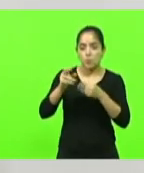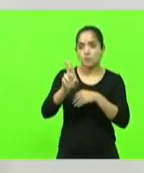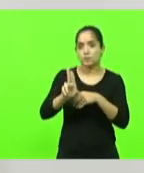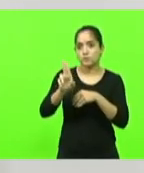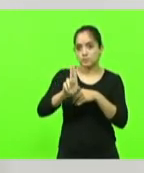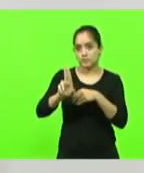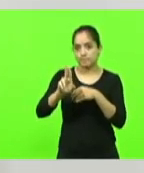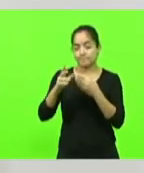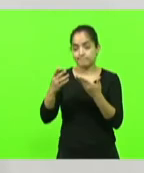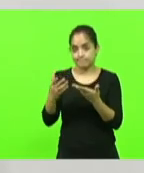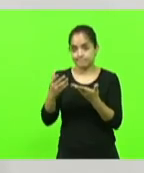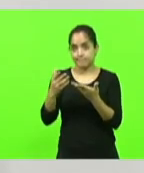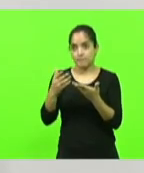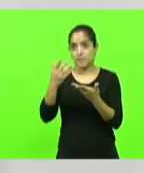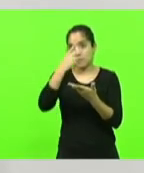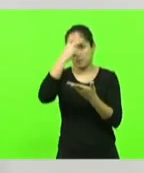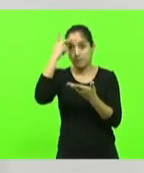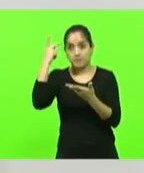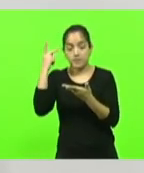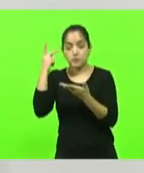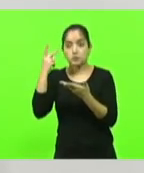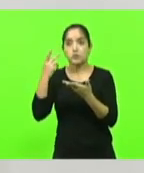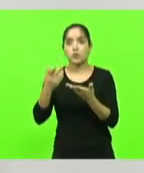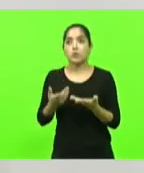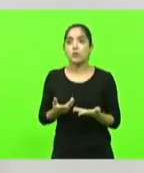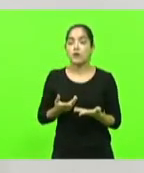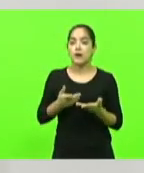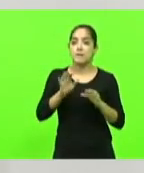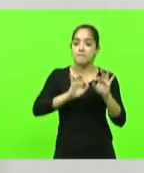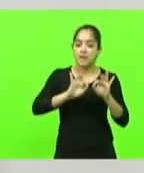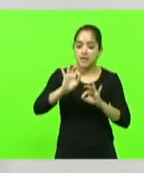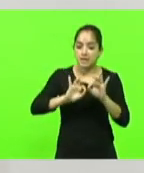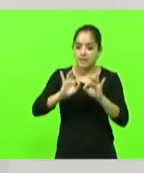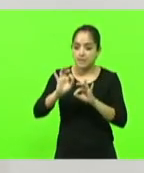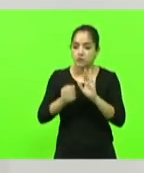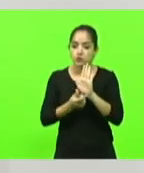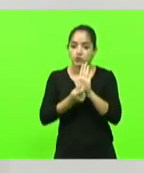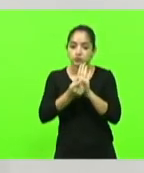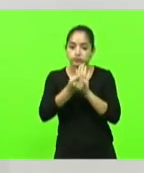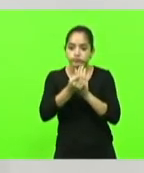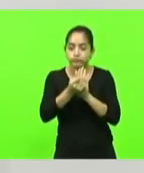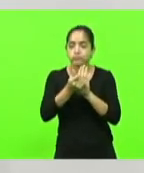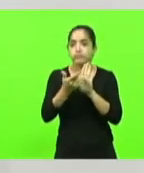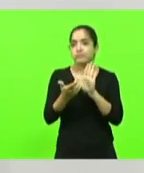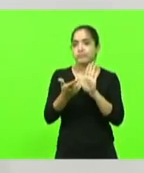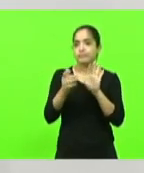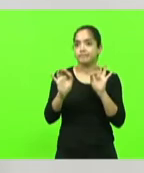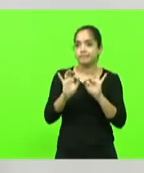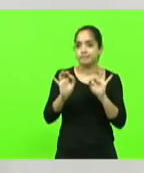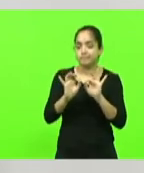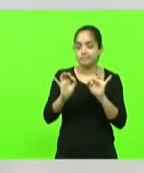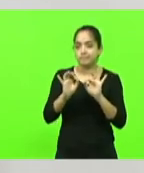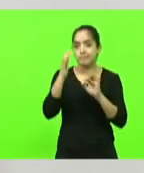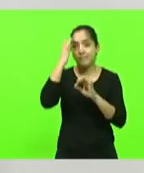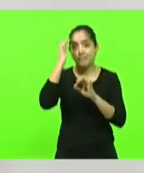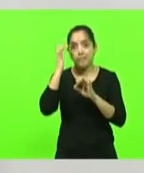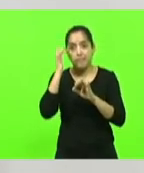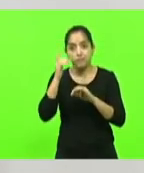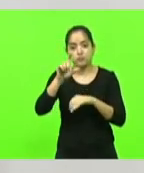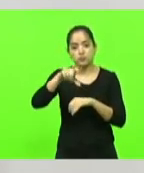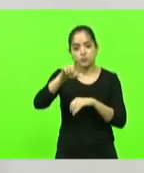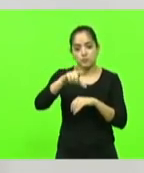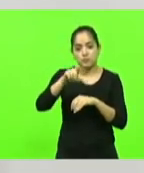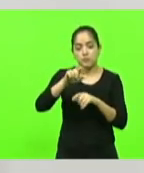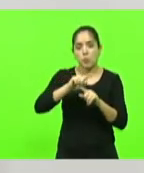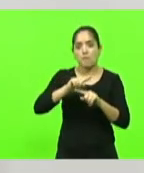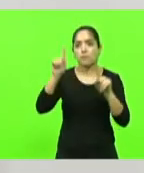é aquela pessoa que nunca fez planejamento orçamentário na sua vida doméstica e ela acha que aquele cartão é mágico